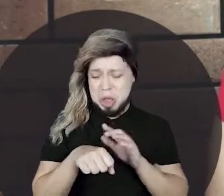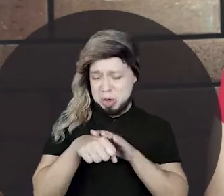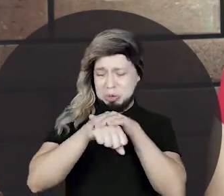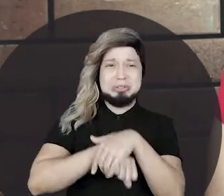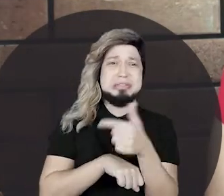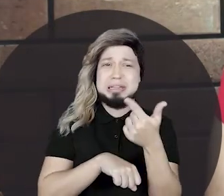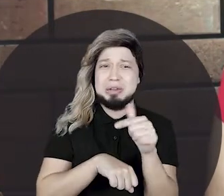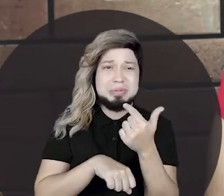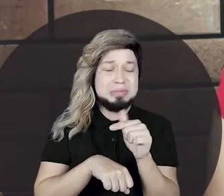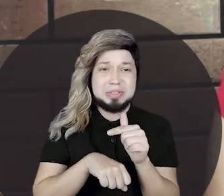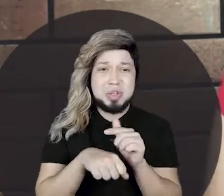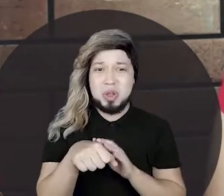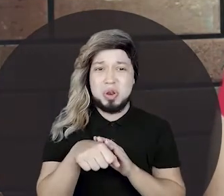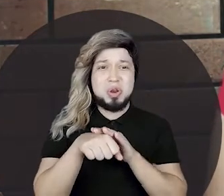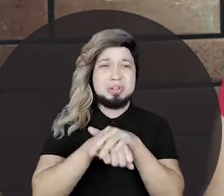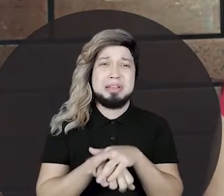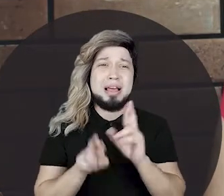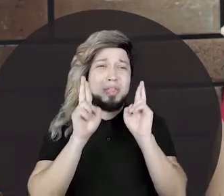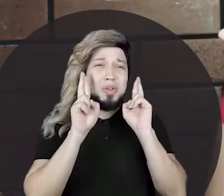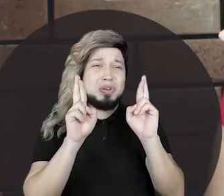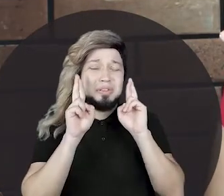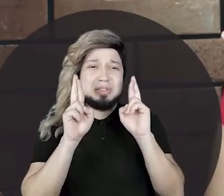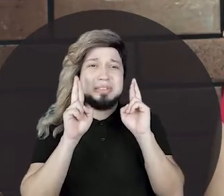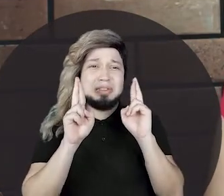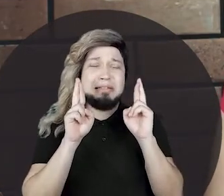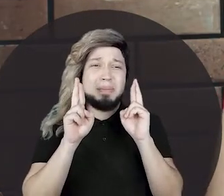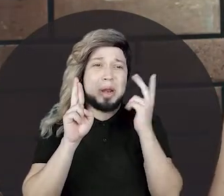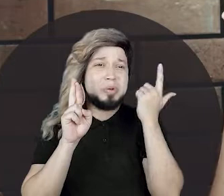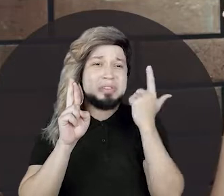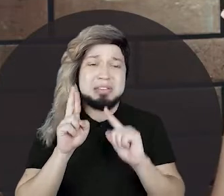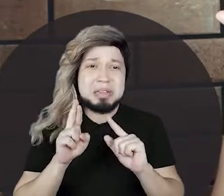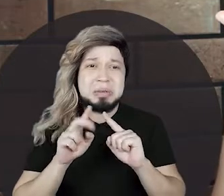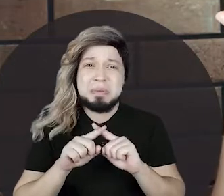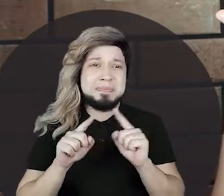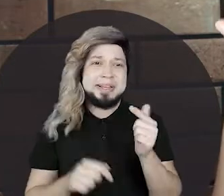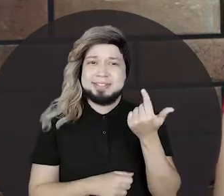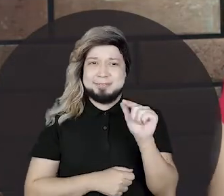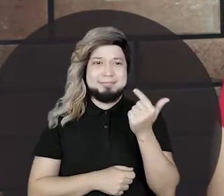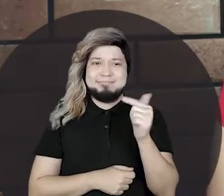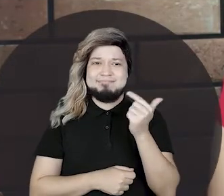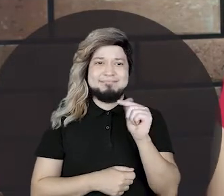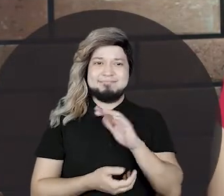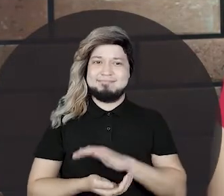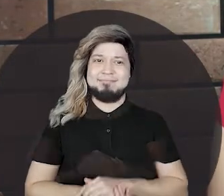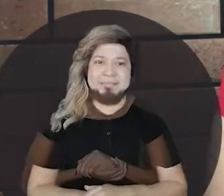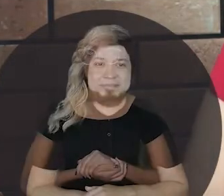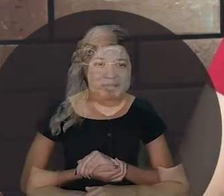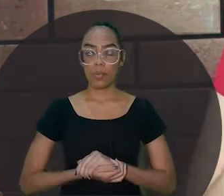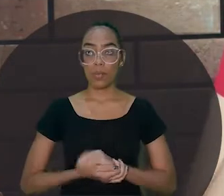eles não tinham. Noite que eles ansiavam por chegar, mas não chegavam.